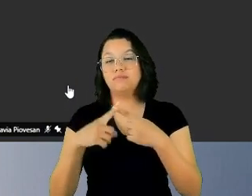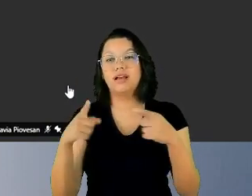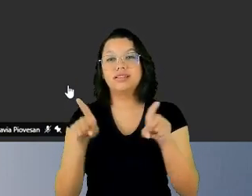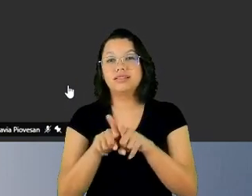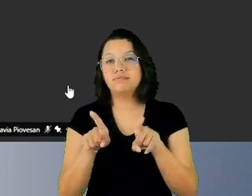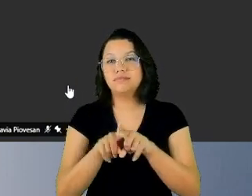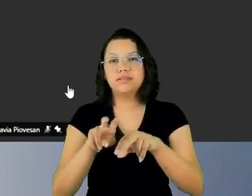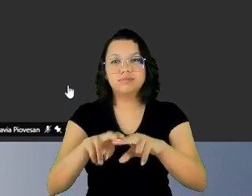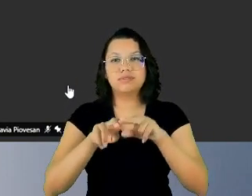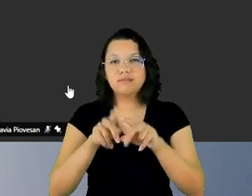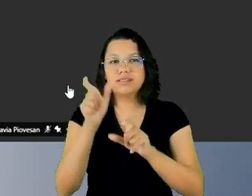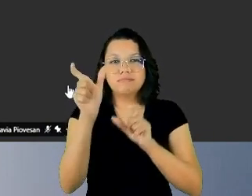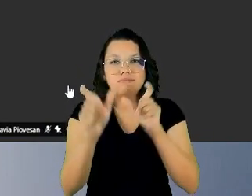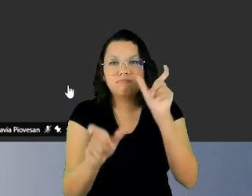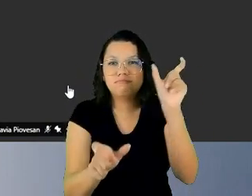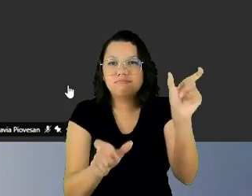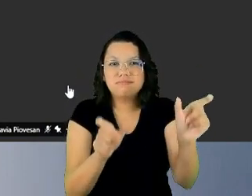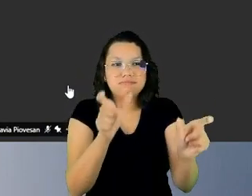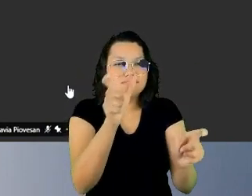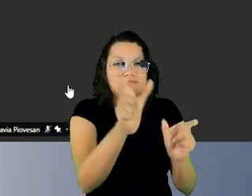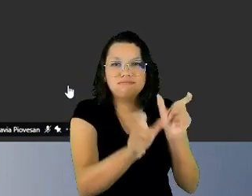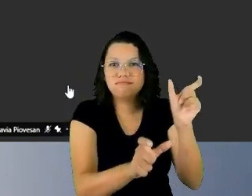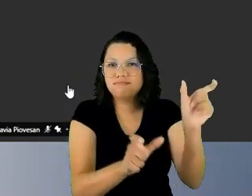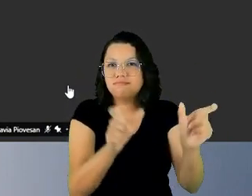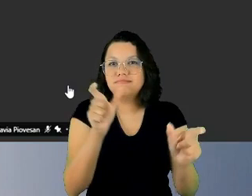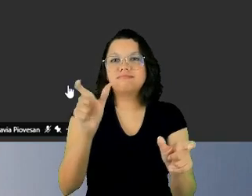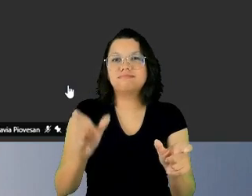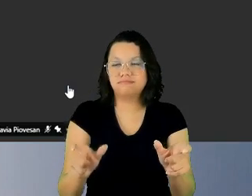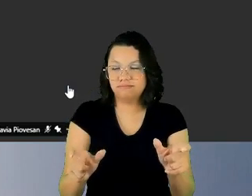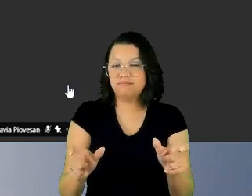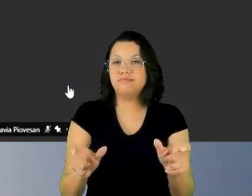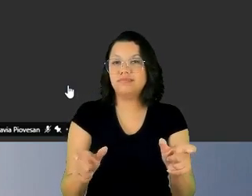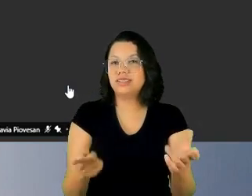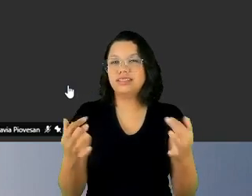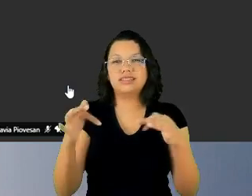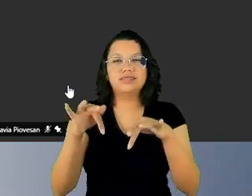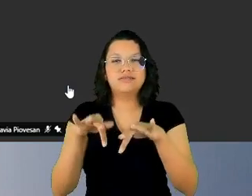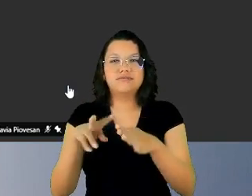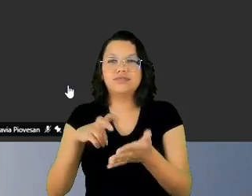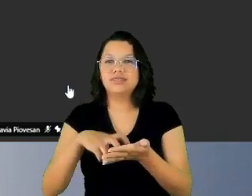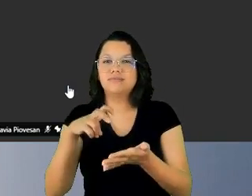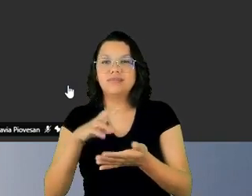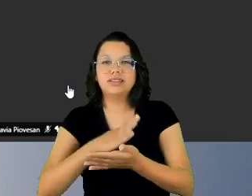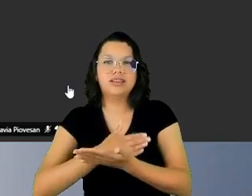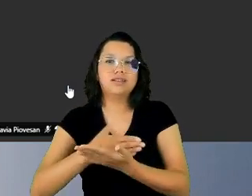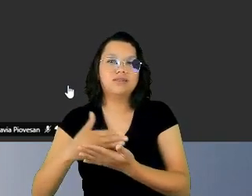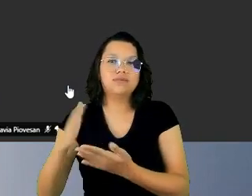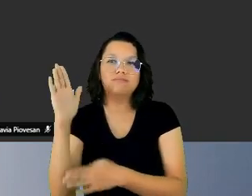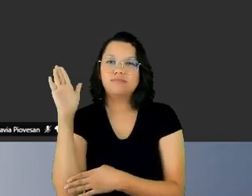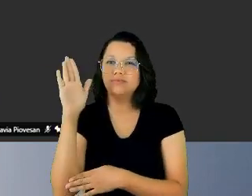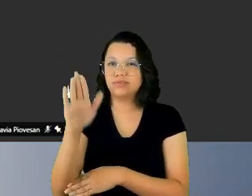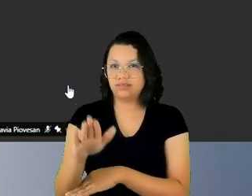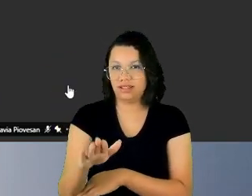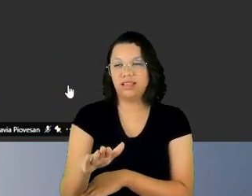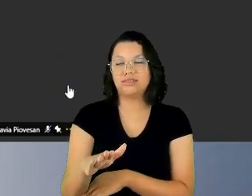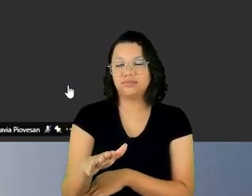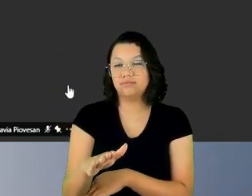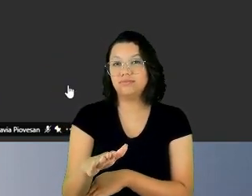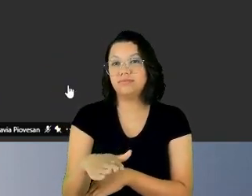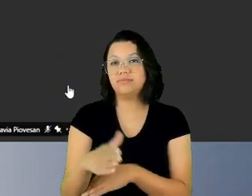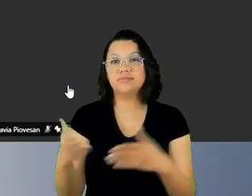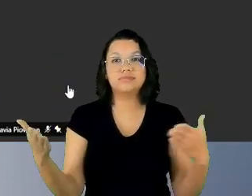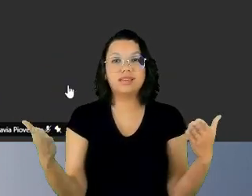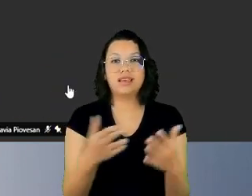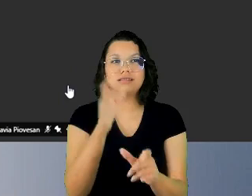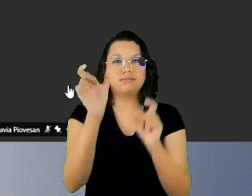desse fim de manhã, início de tarde. essas pessoas que abrilhantarão o evento